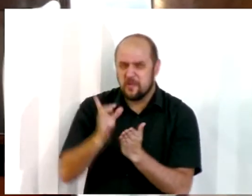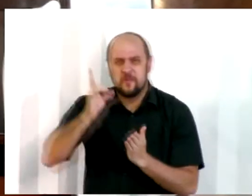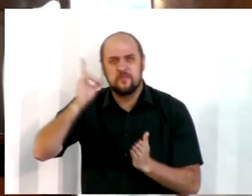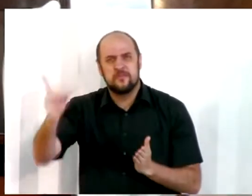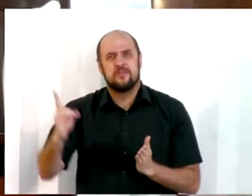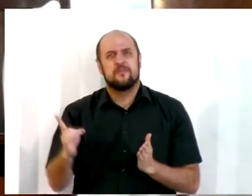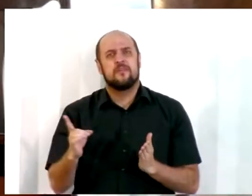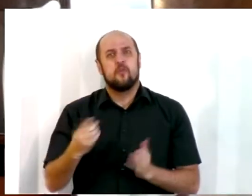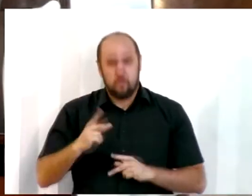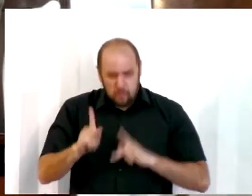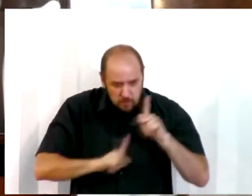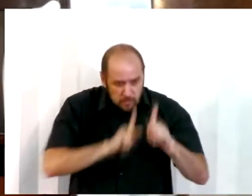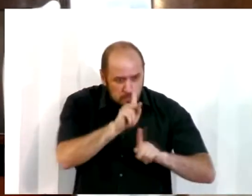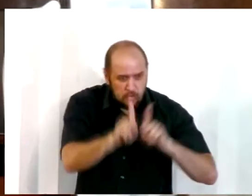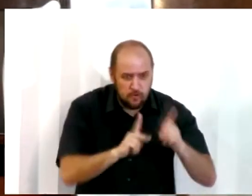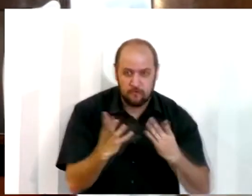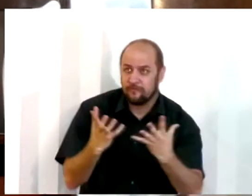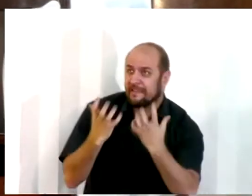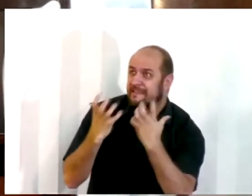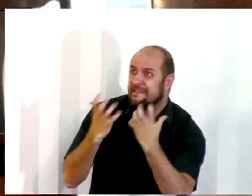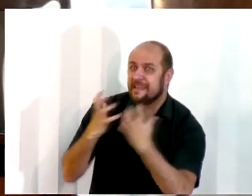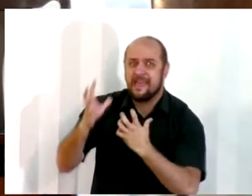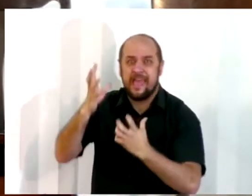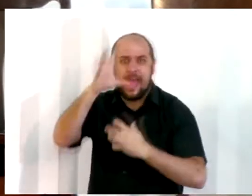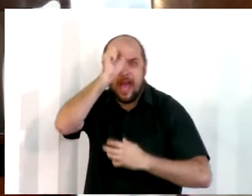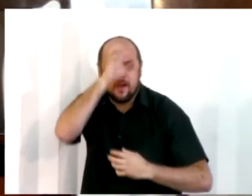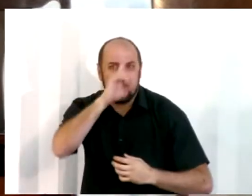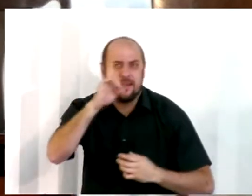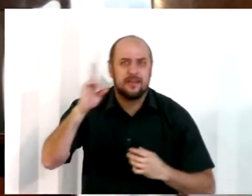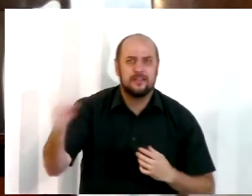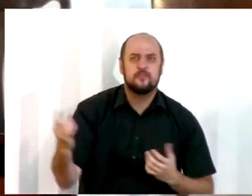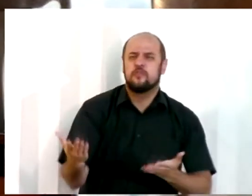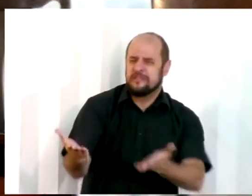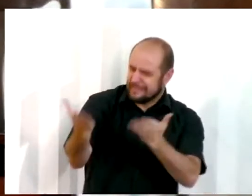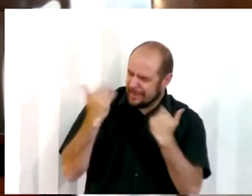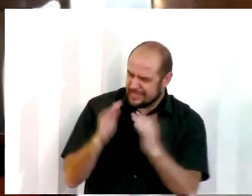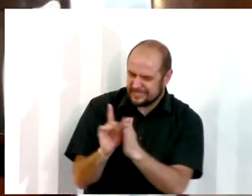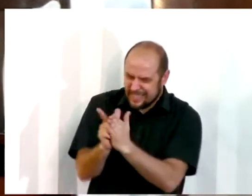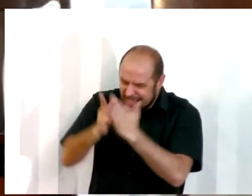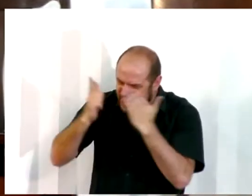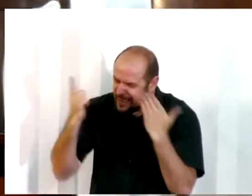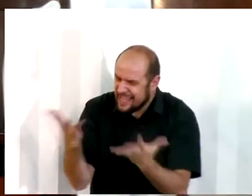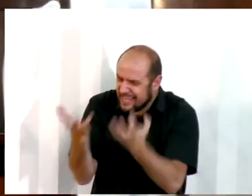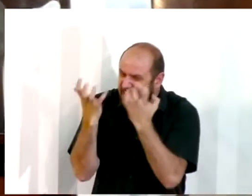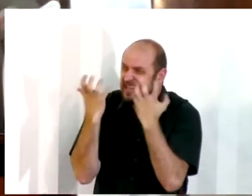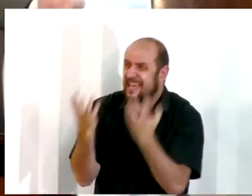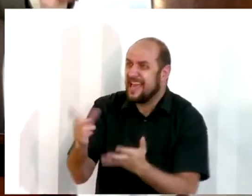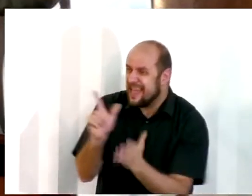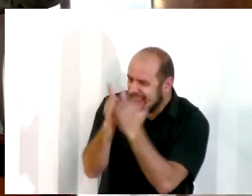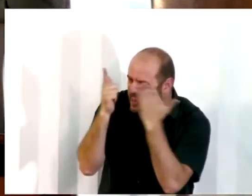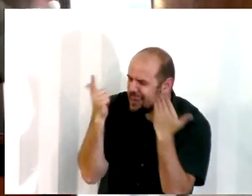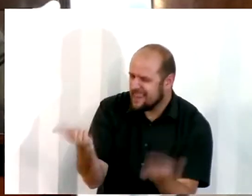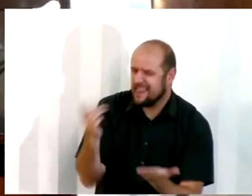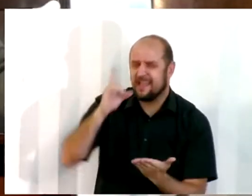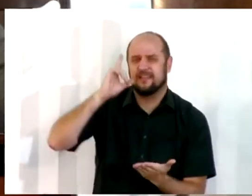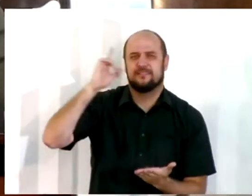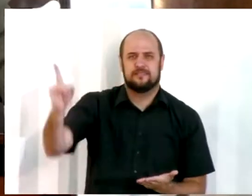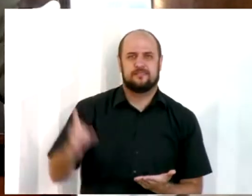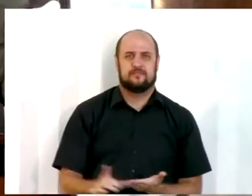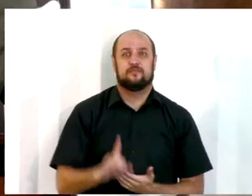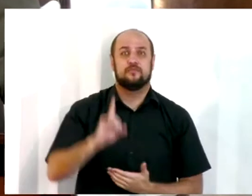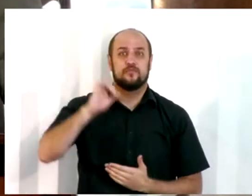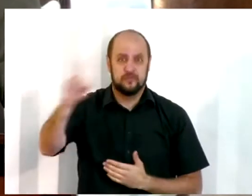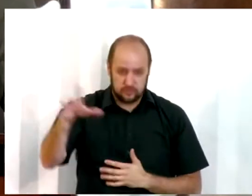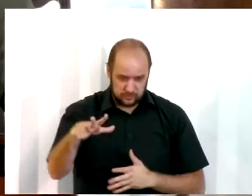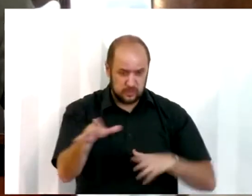para o seu povo sede de ouvir a voz de Deus, tragam a palavra de Deus, queremos ouvir a palavra de Deus, Deus separa os seus como